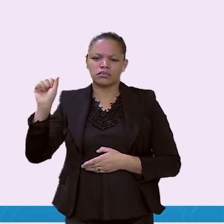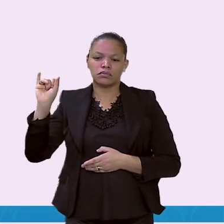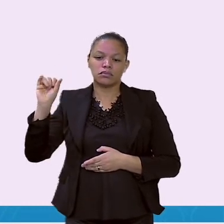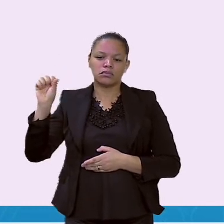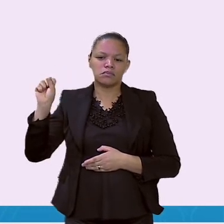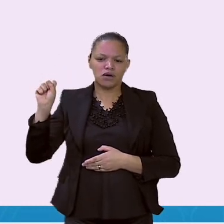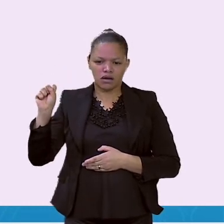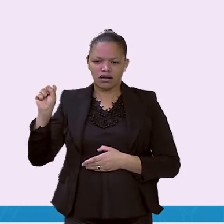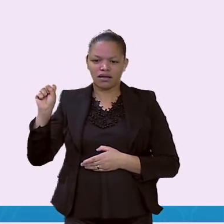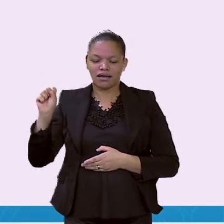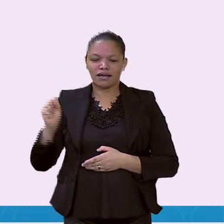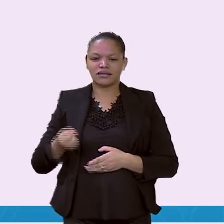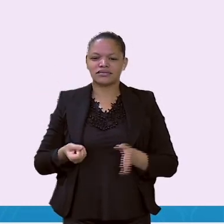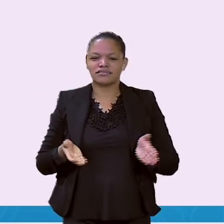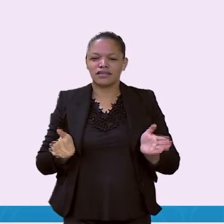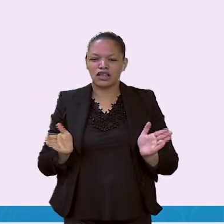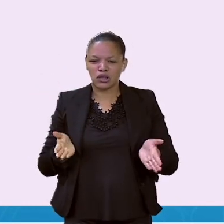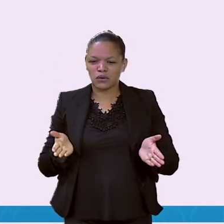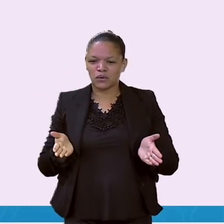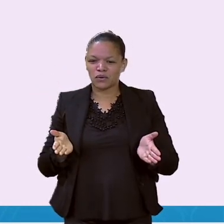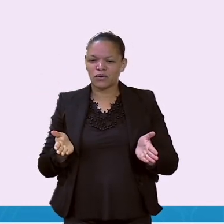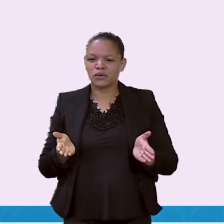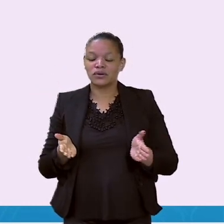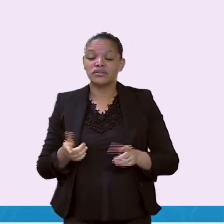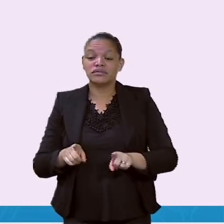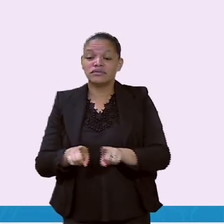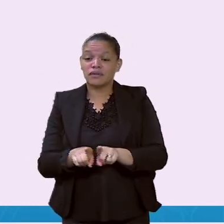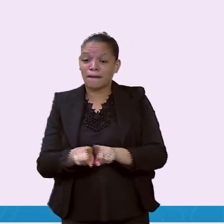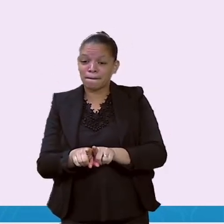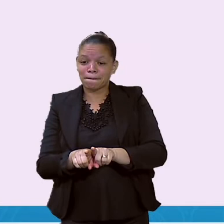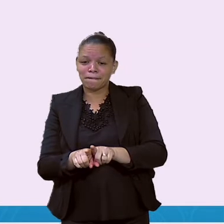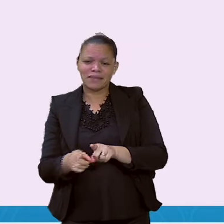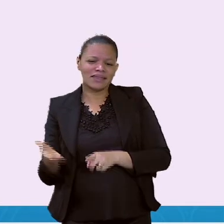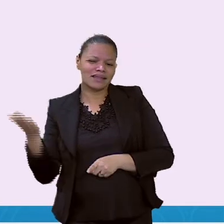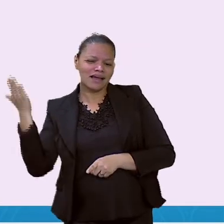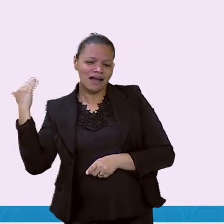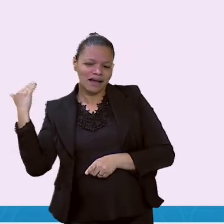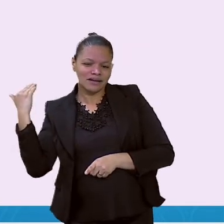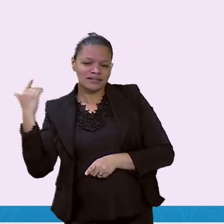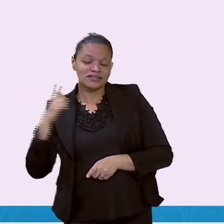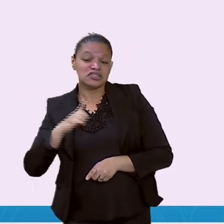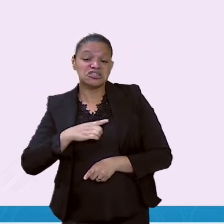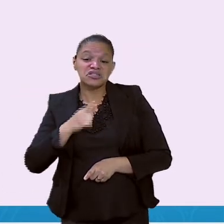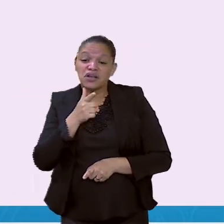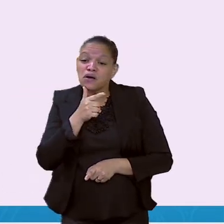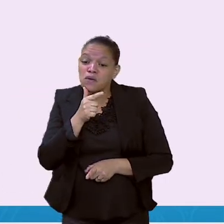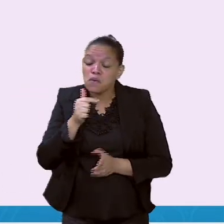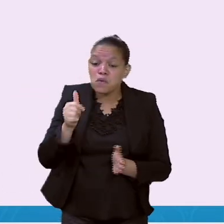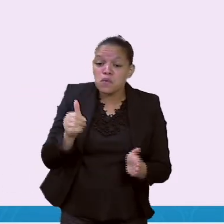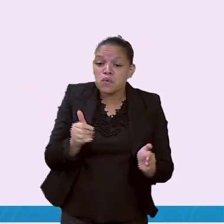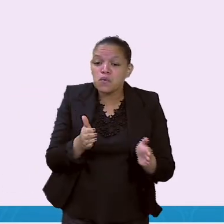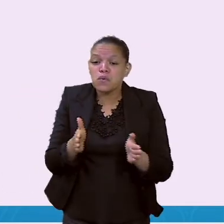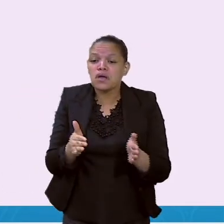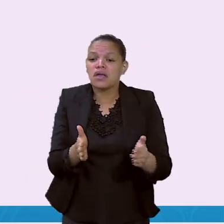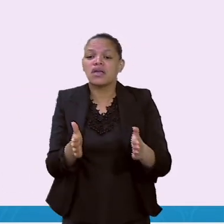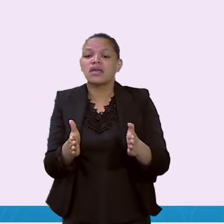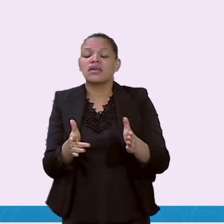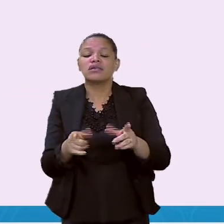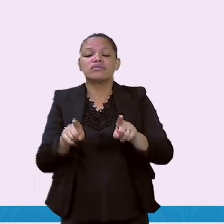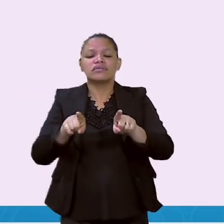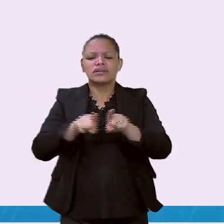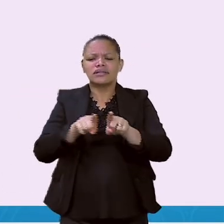Igreja Catedral de Santo Antônio. Pois é, a Rua da Direita se chamava Rua da Direita e, em